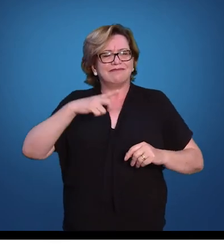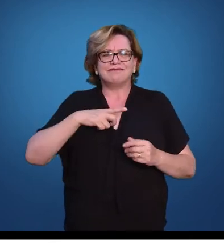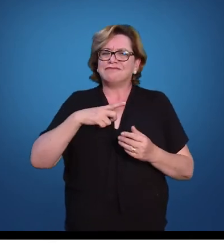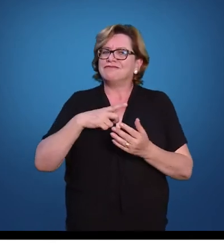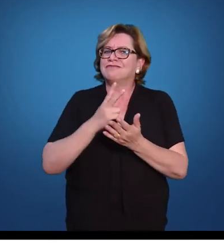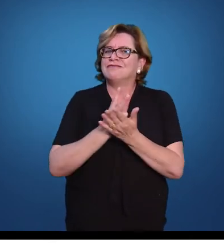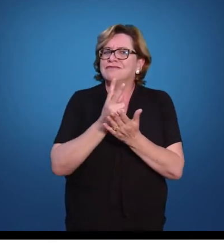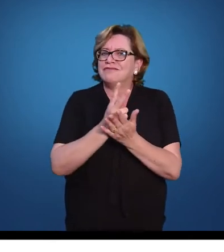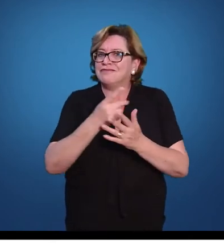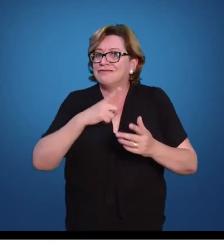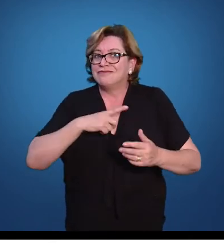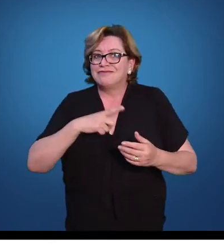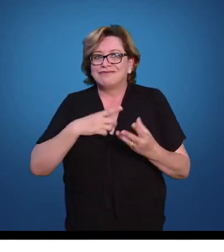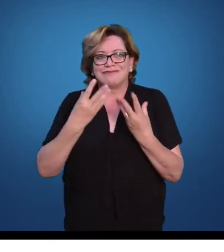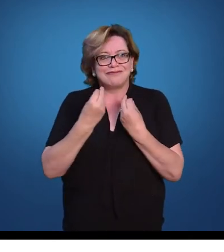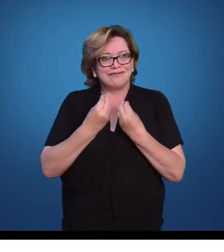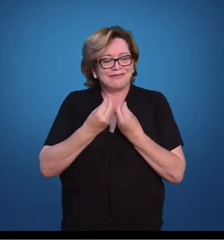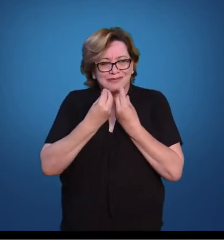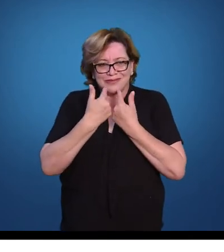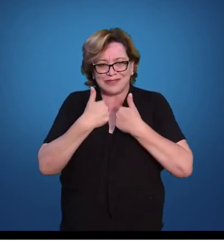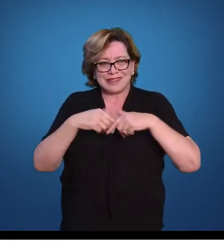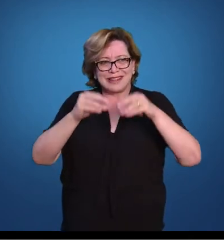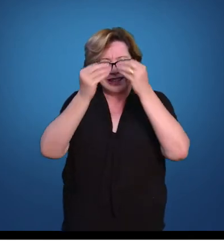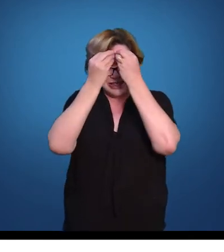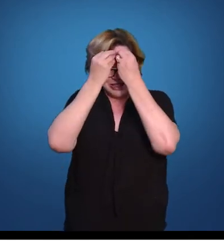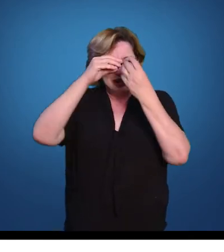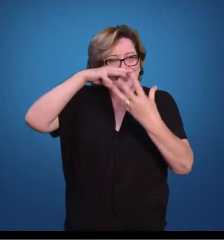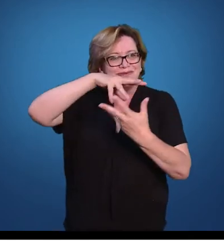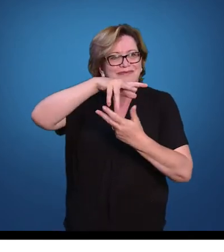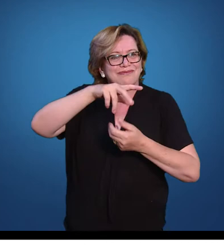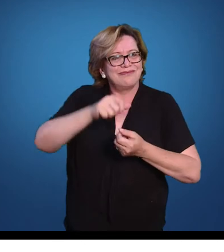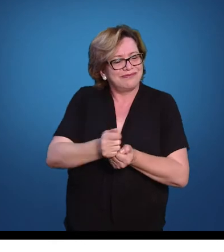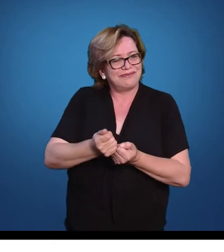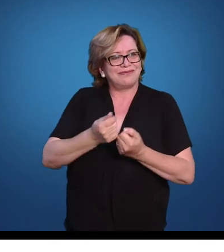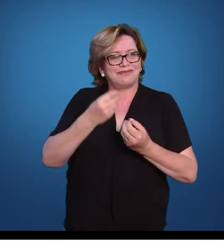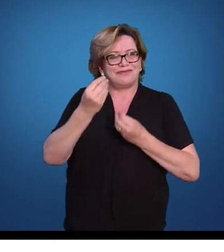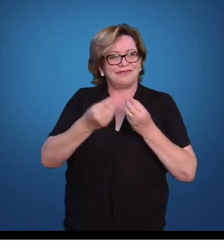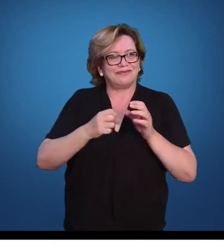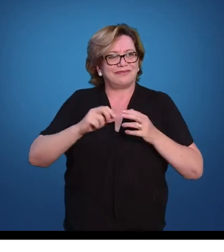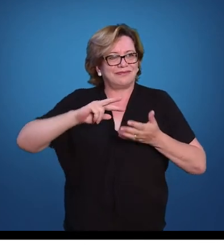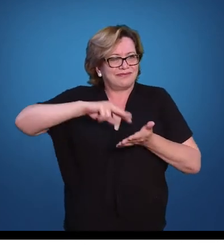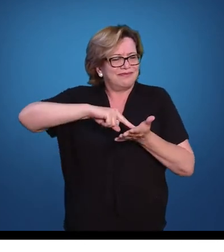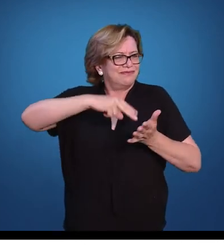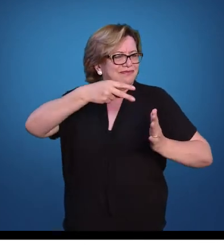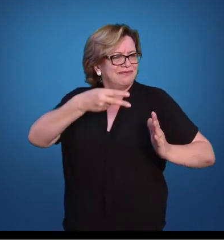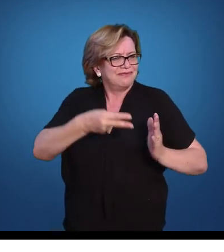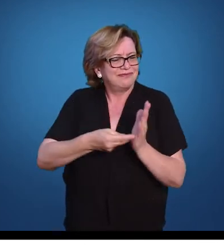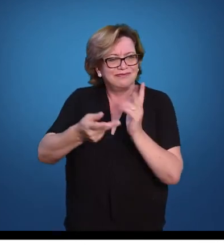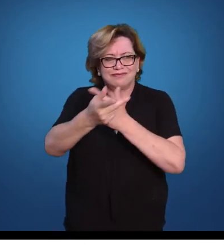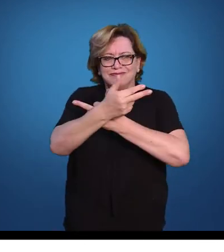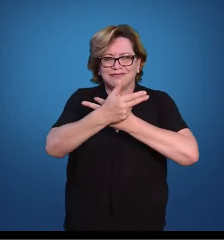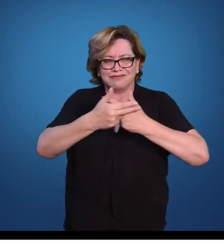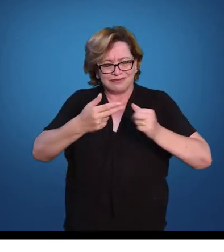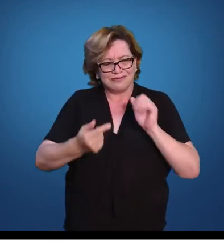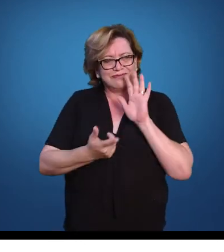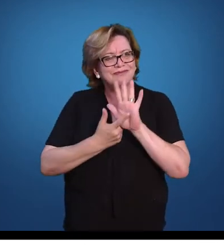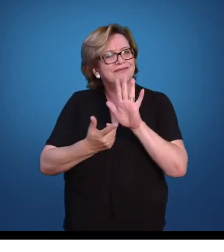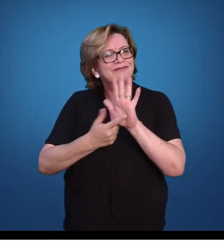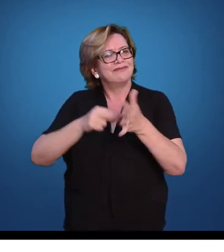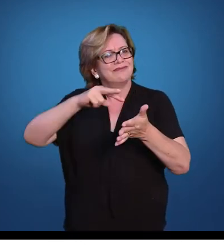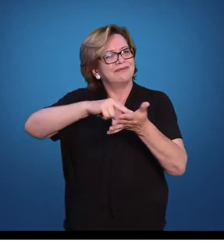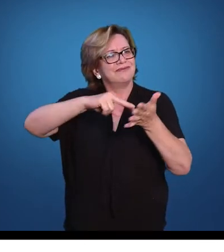soterrados num mundo extraordinário de significações, de produção de sentidos.